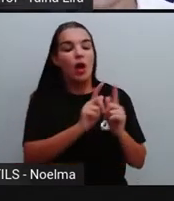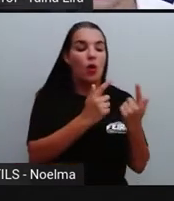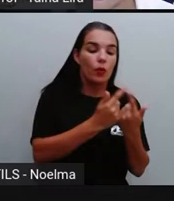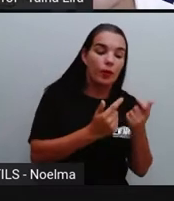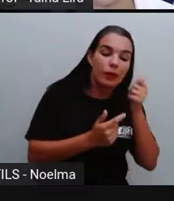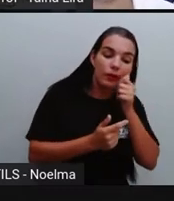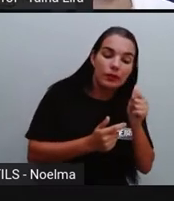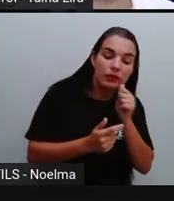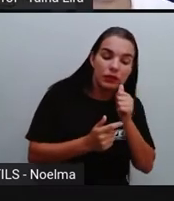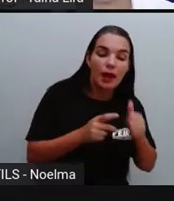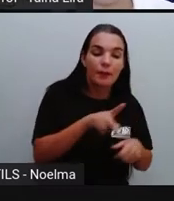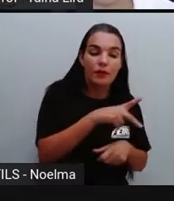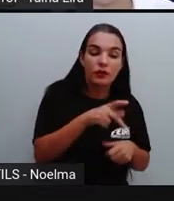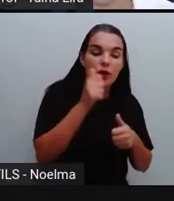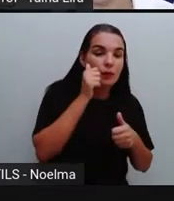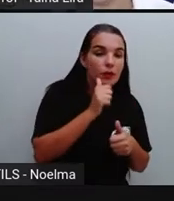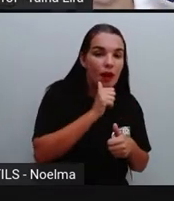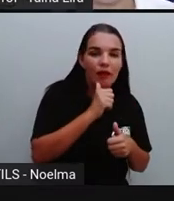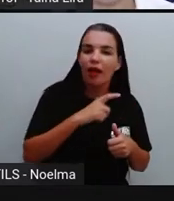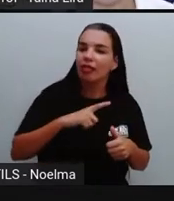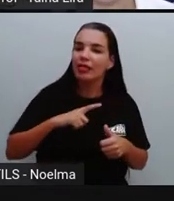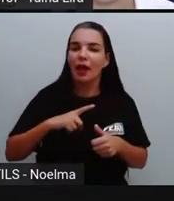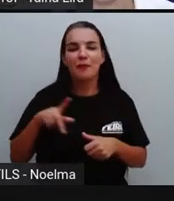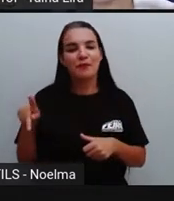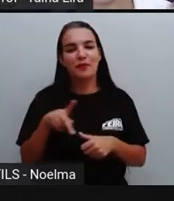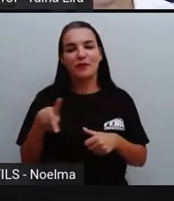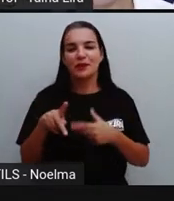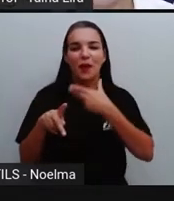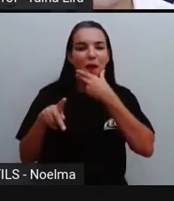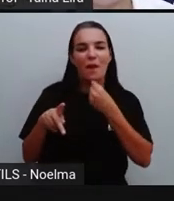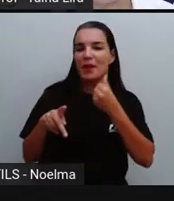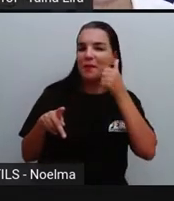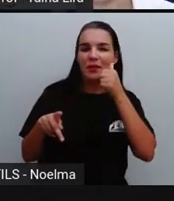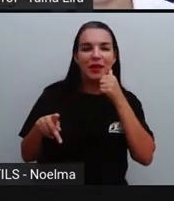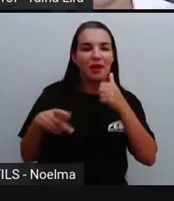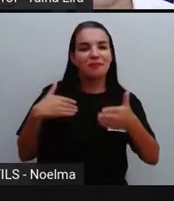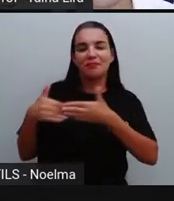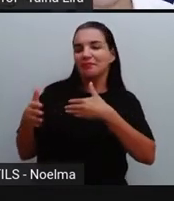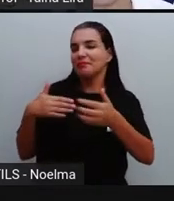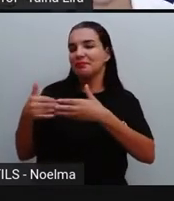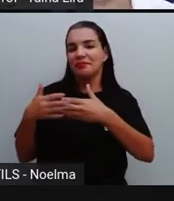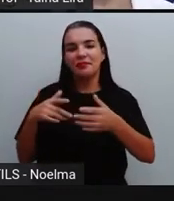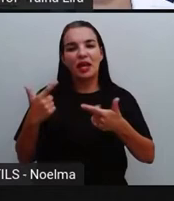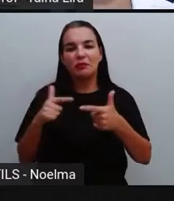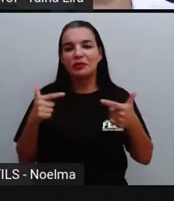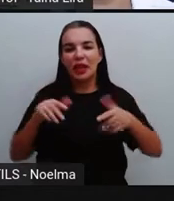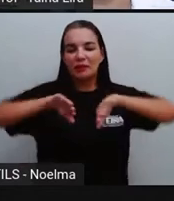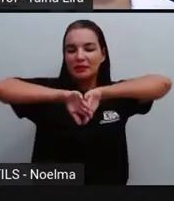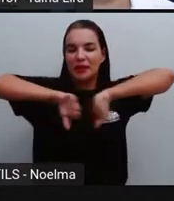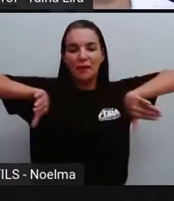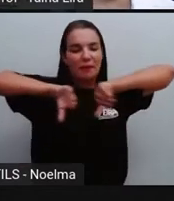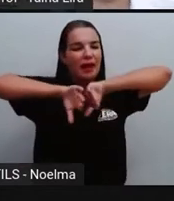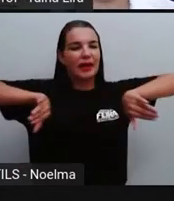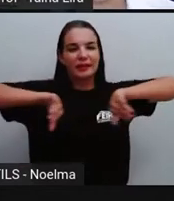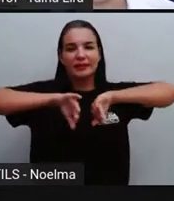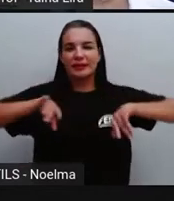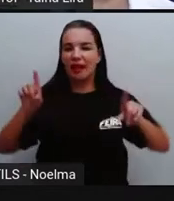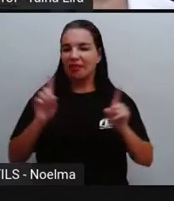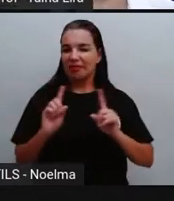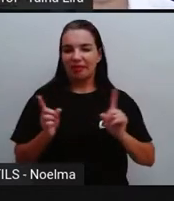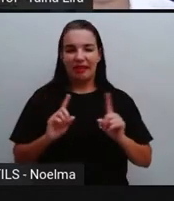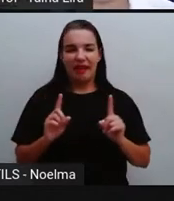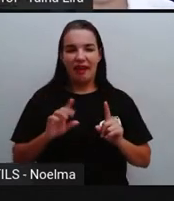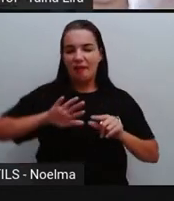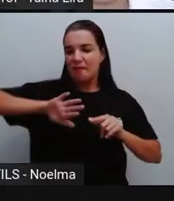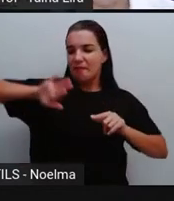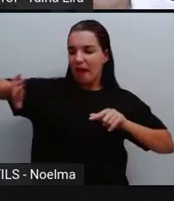hoje a gente tem professor e professora nas turmas mistas, não tem, não tem essa regra, né, de